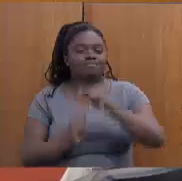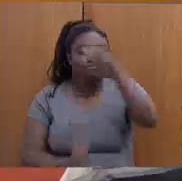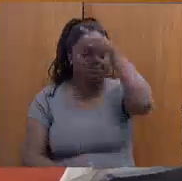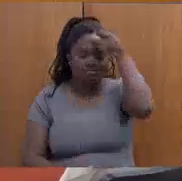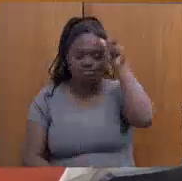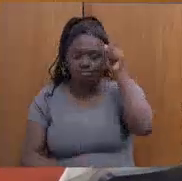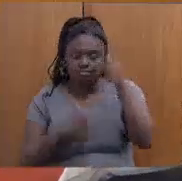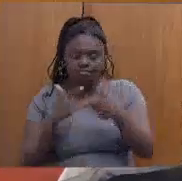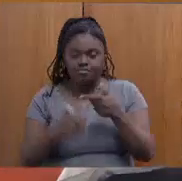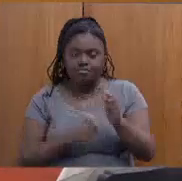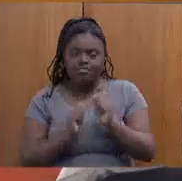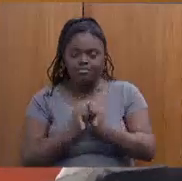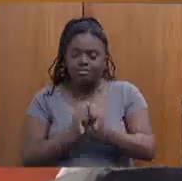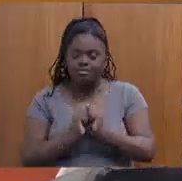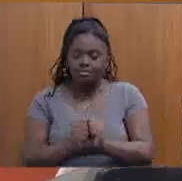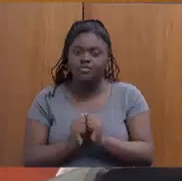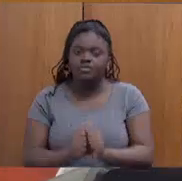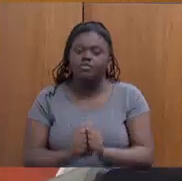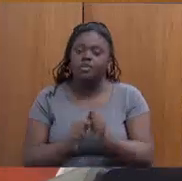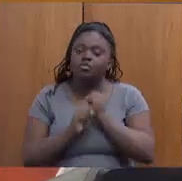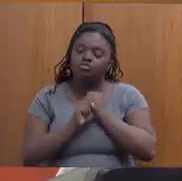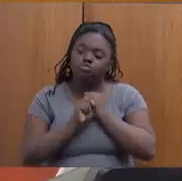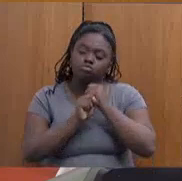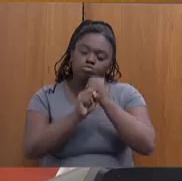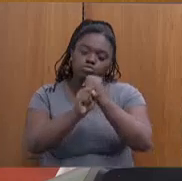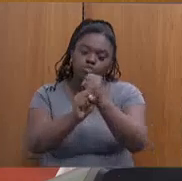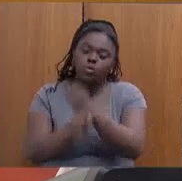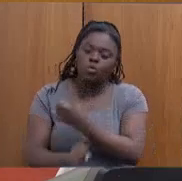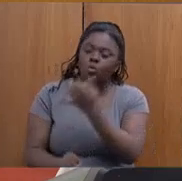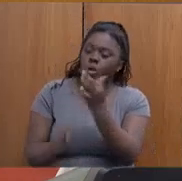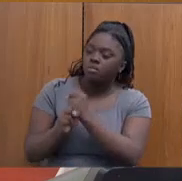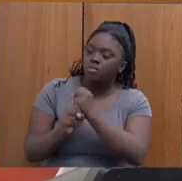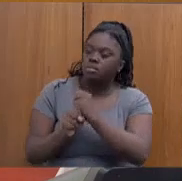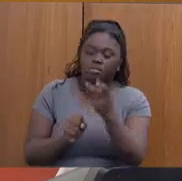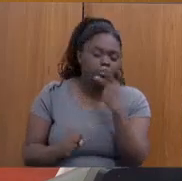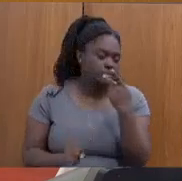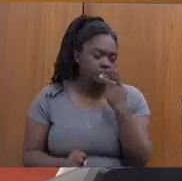longa data. Não vamos falar quanto, não é, deputado? Não, não precisa. Então,